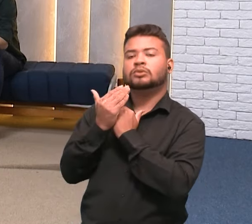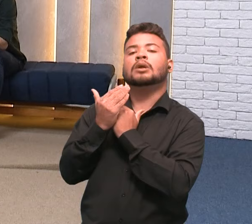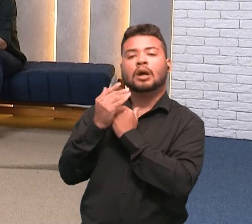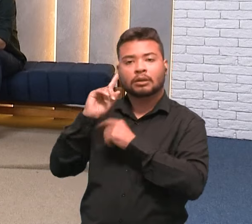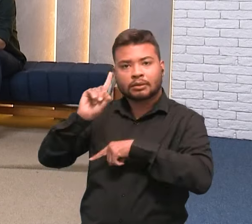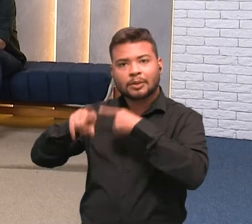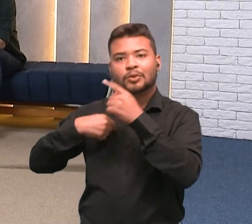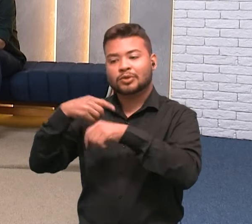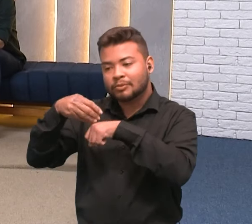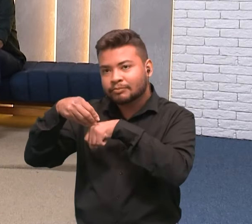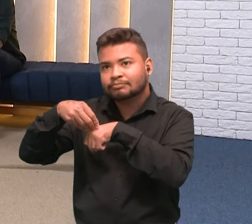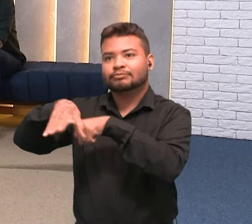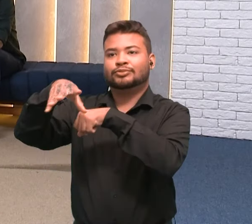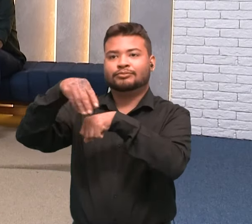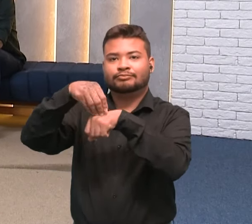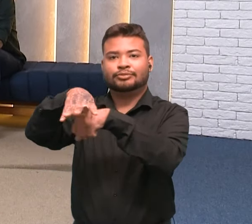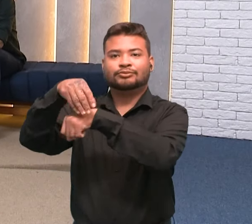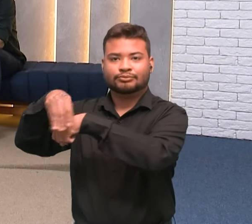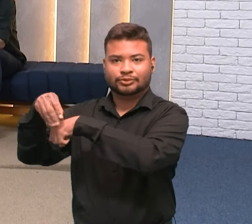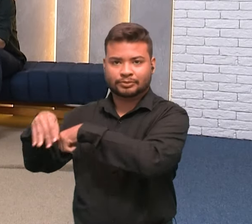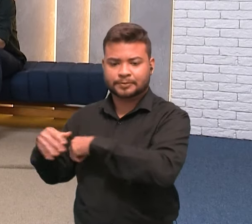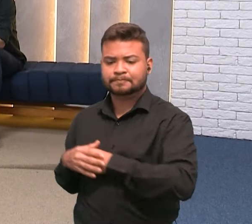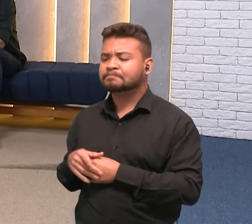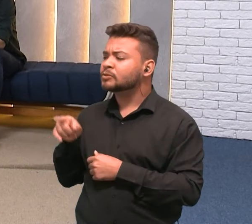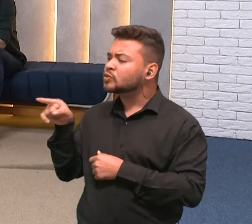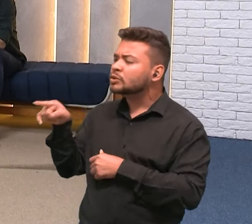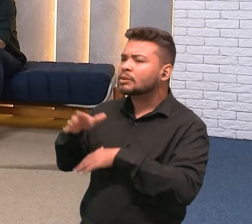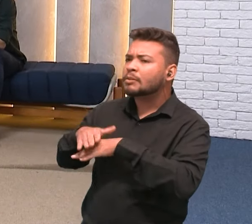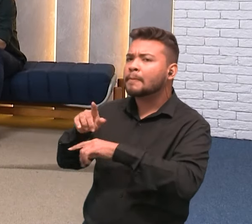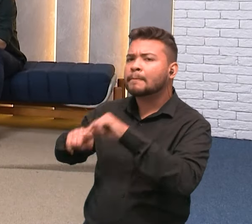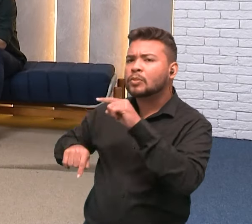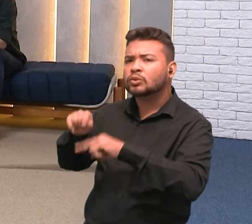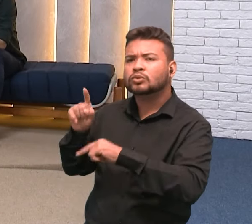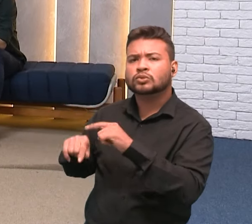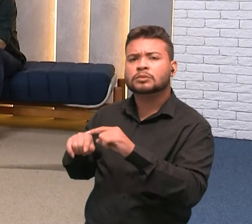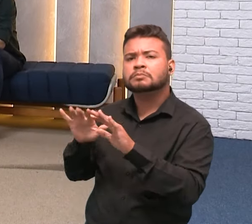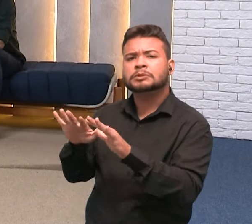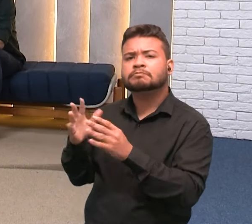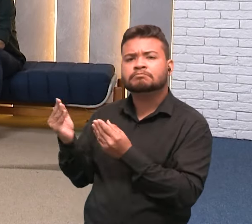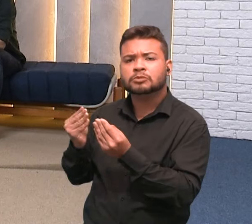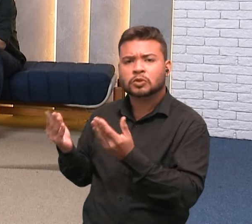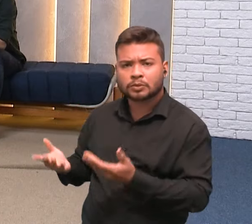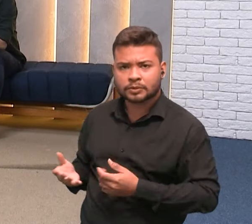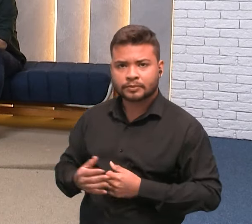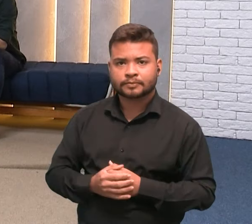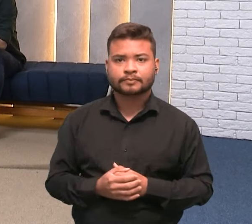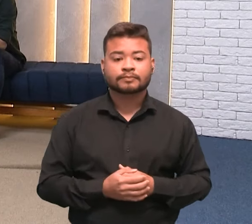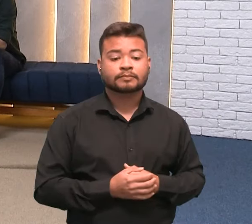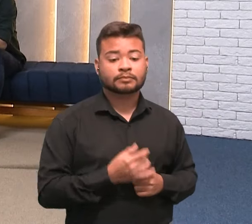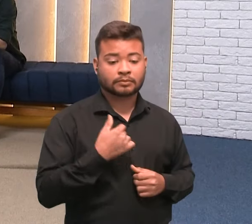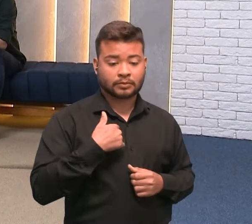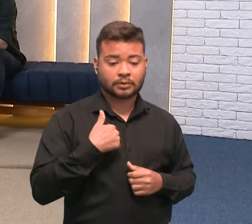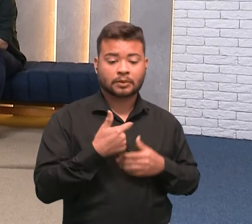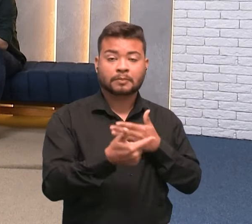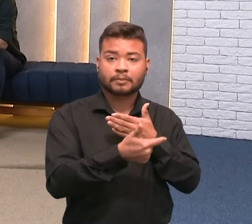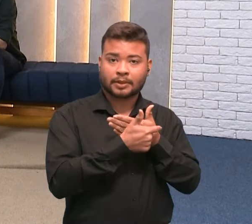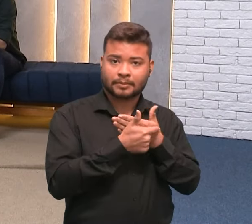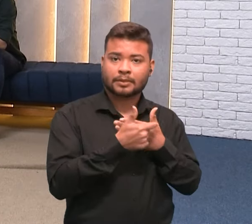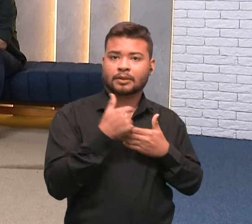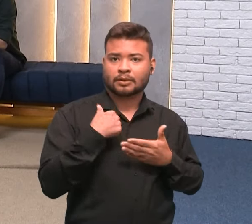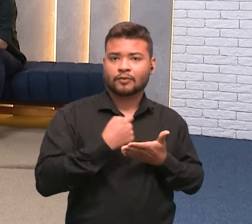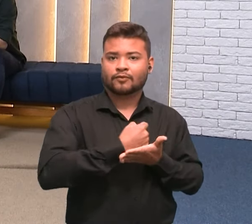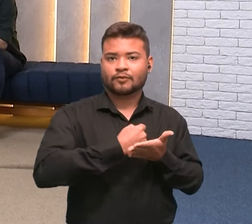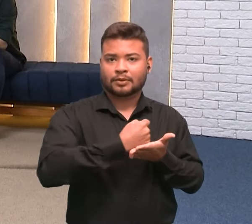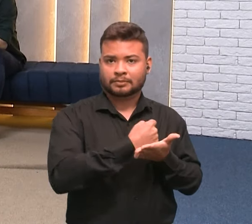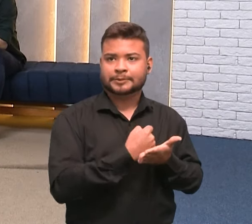pessoas. No seu caso, são produtos. Conta para a gente. Sim, mas tem um pouco disso também. Eu falo que o meu papel de farmacêutica, eu sou muito realizada por